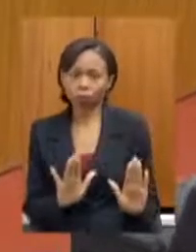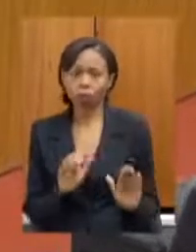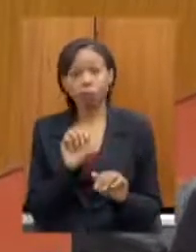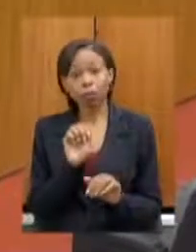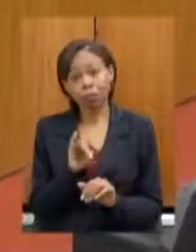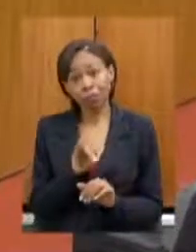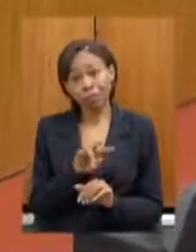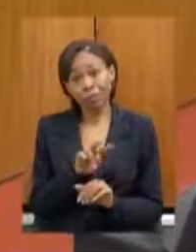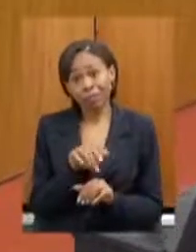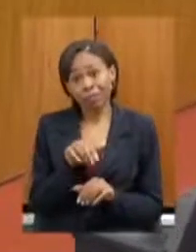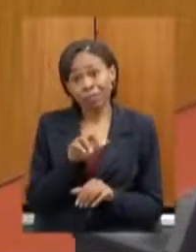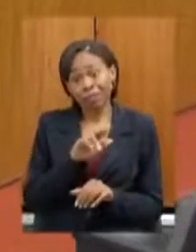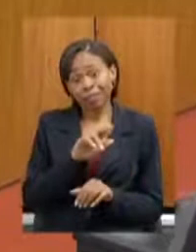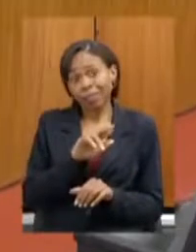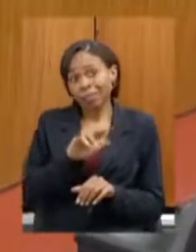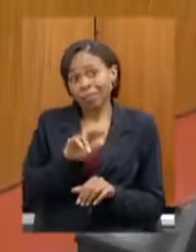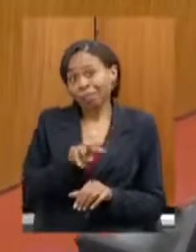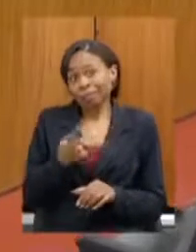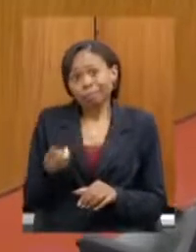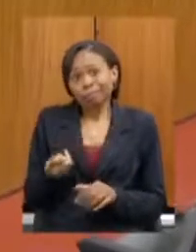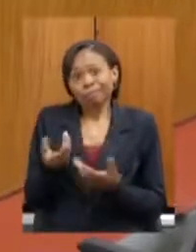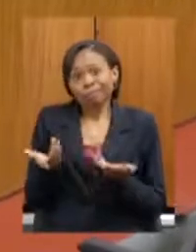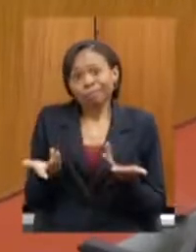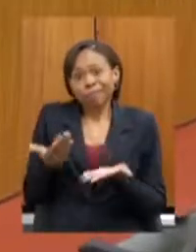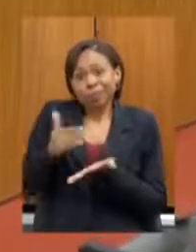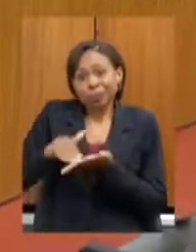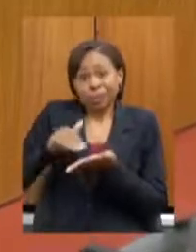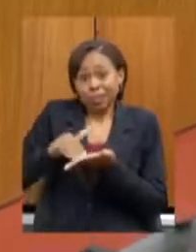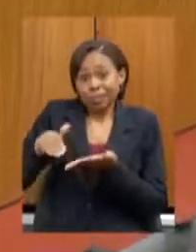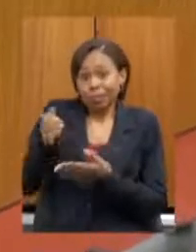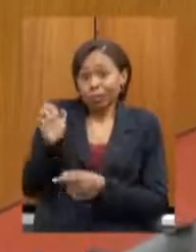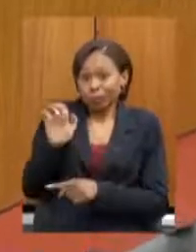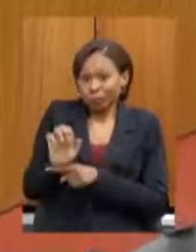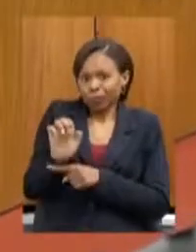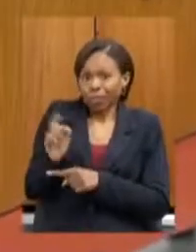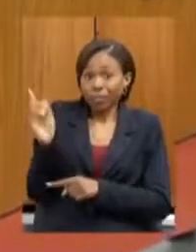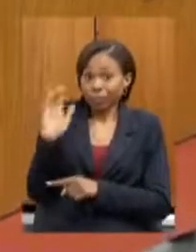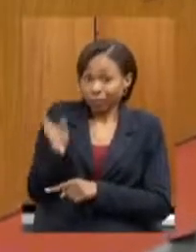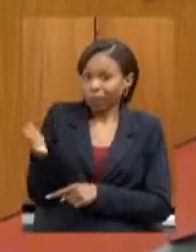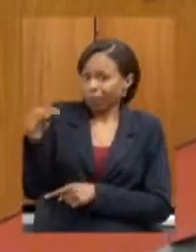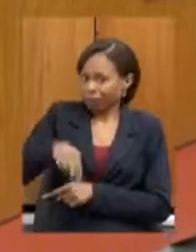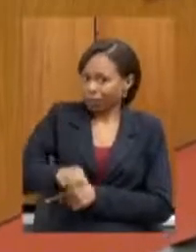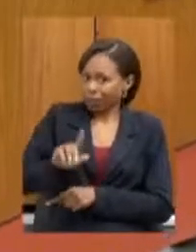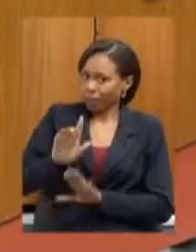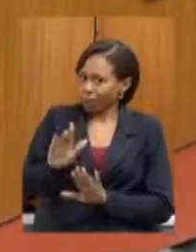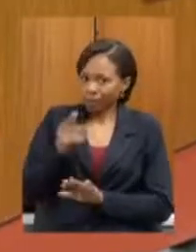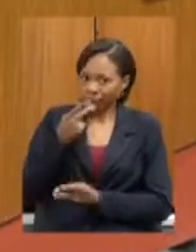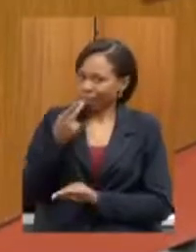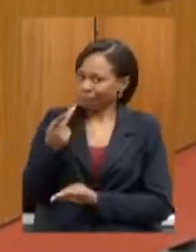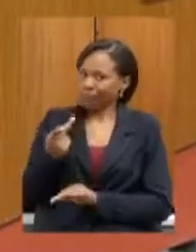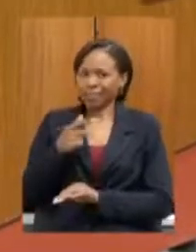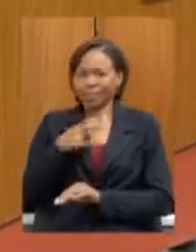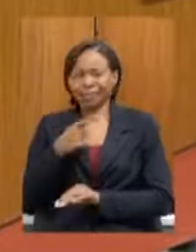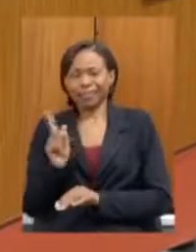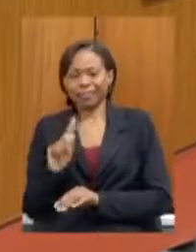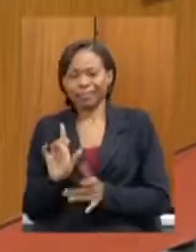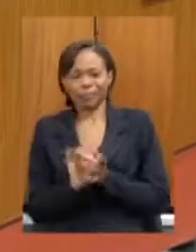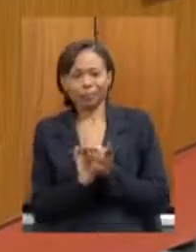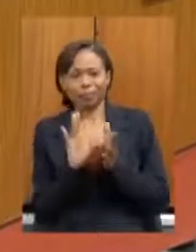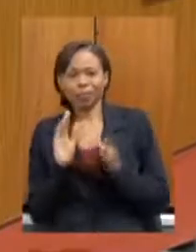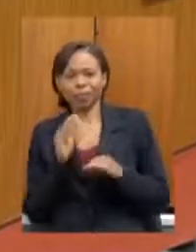Gustavo, que já veio aqui ele provavelmente não permitiria que eu entrasse na cidade